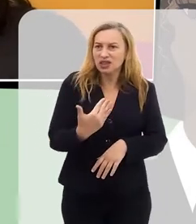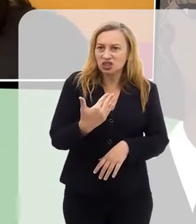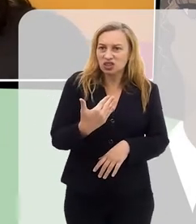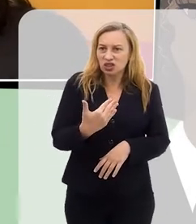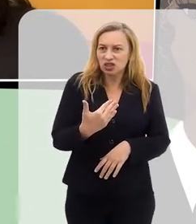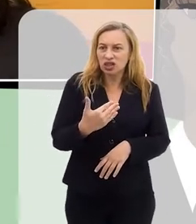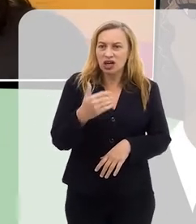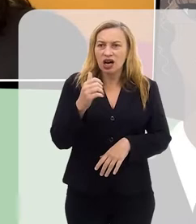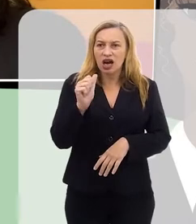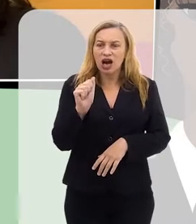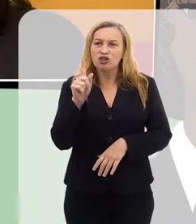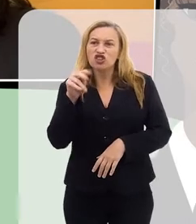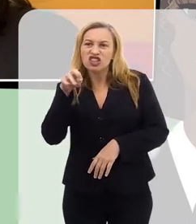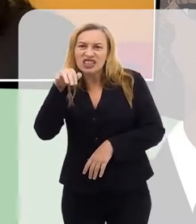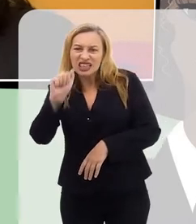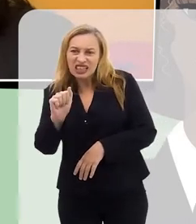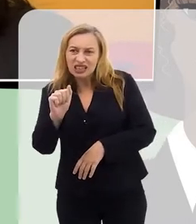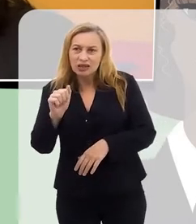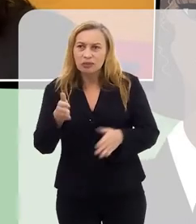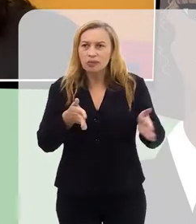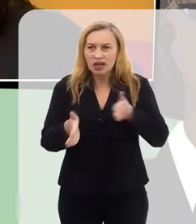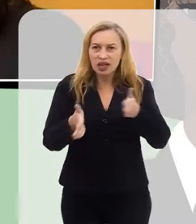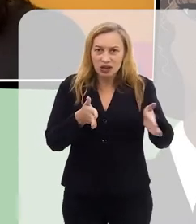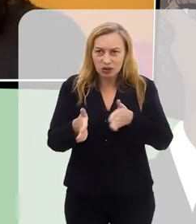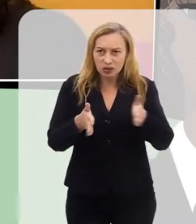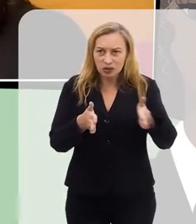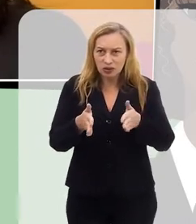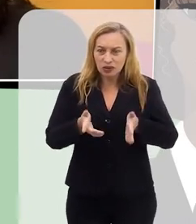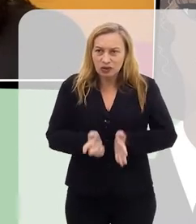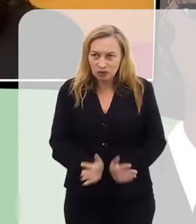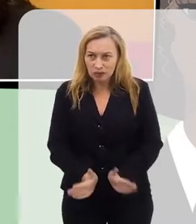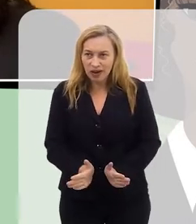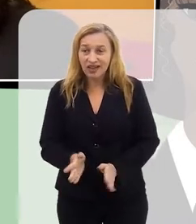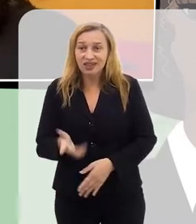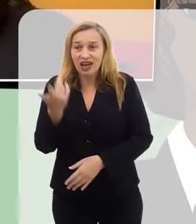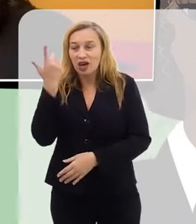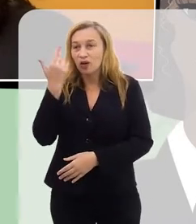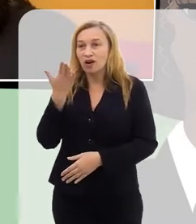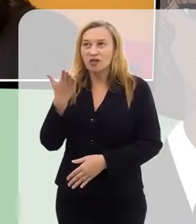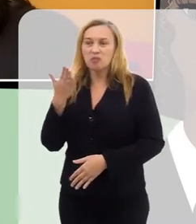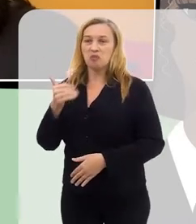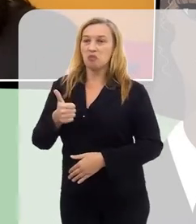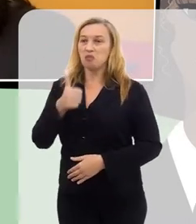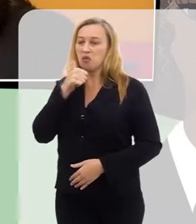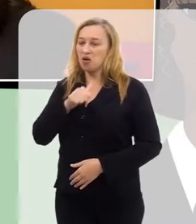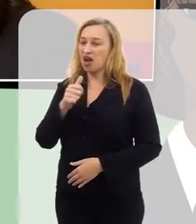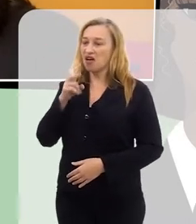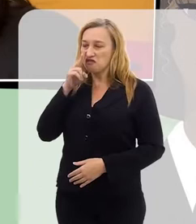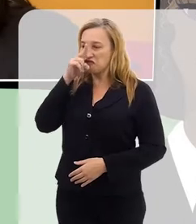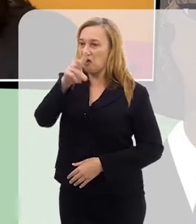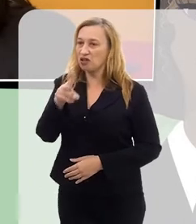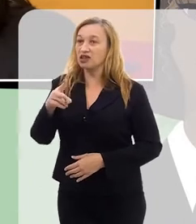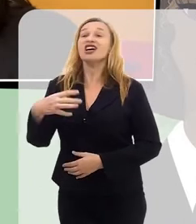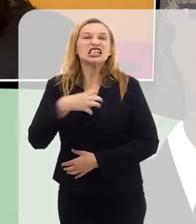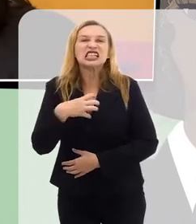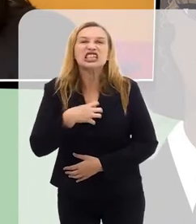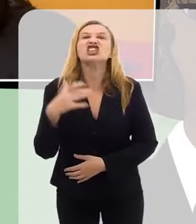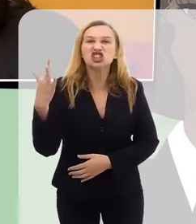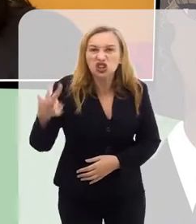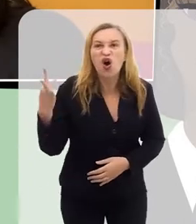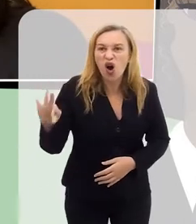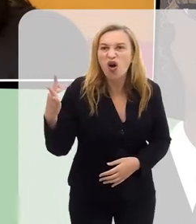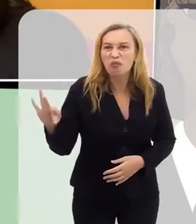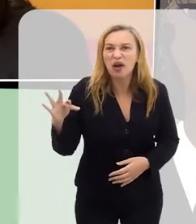analgesia durante o parto, negado. Porque elas são encaradas como mulheres fortes, né? Então, não, você tem que ficar aí, você tem que sentir dor